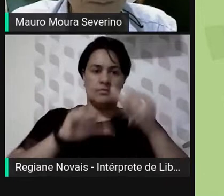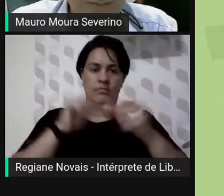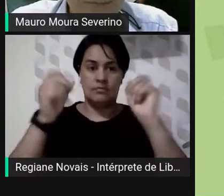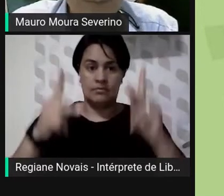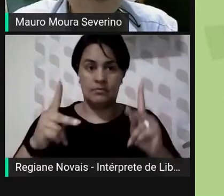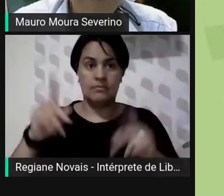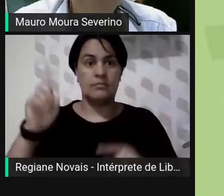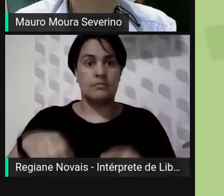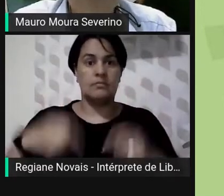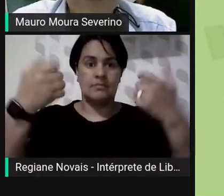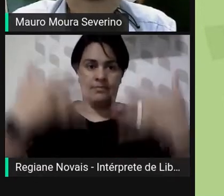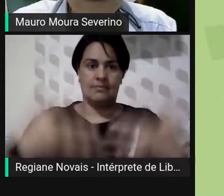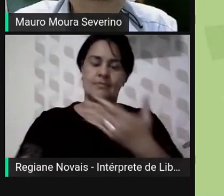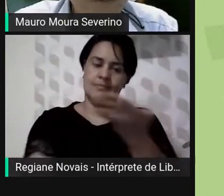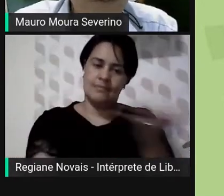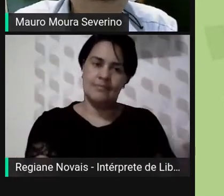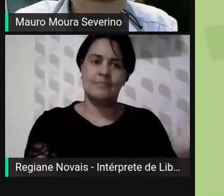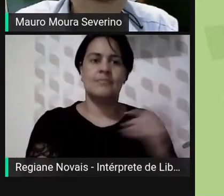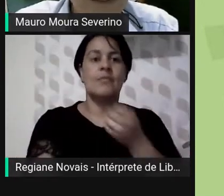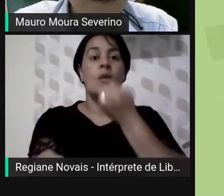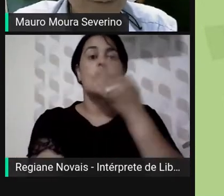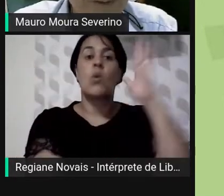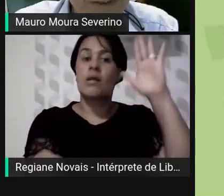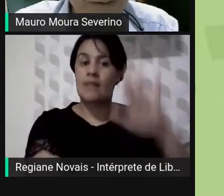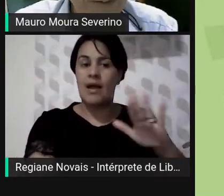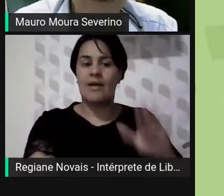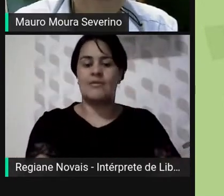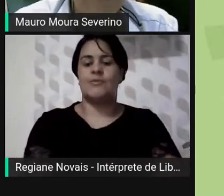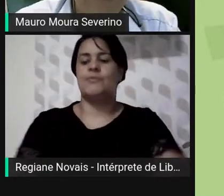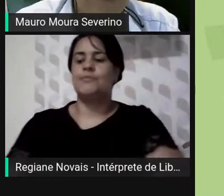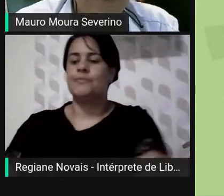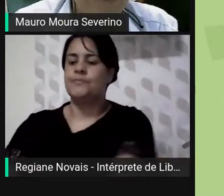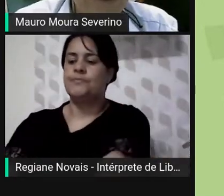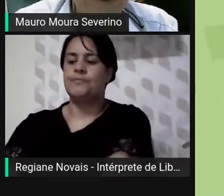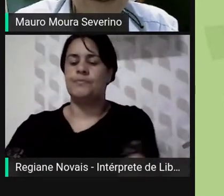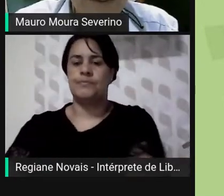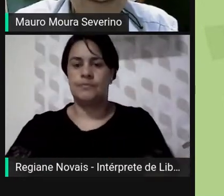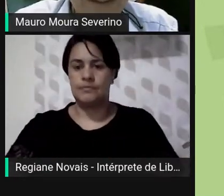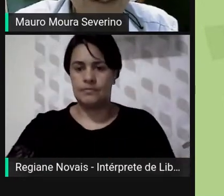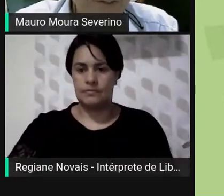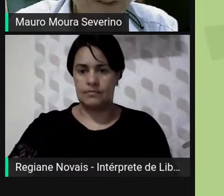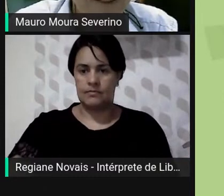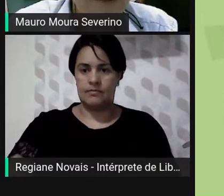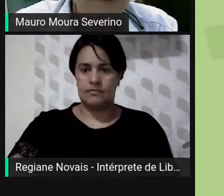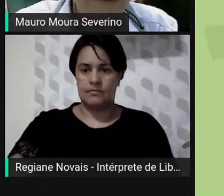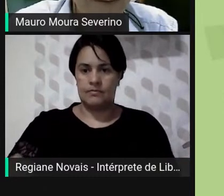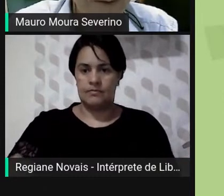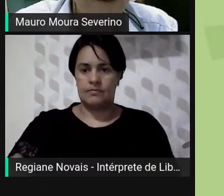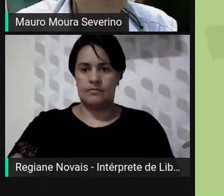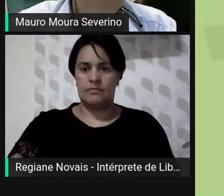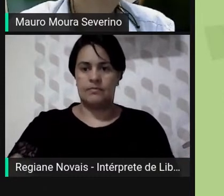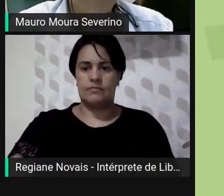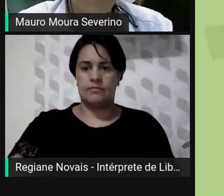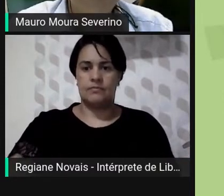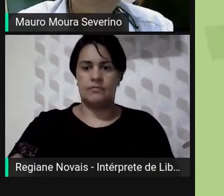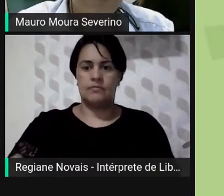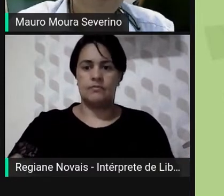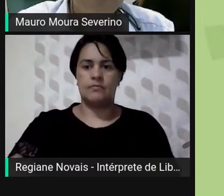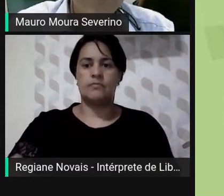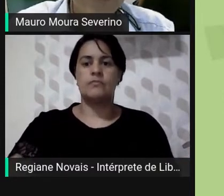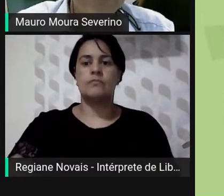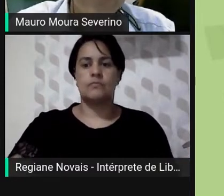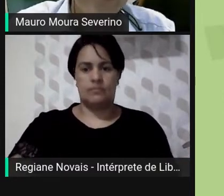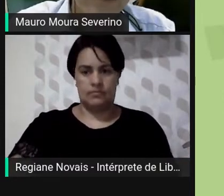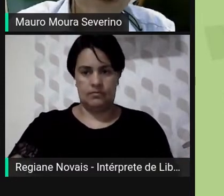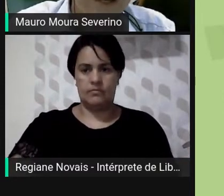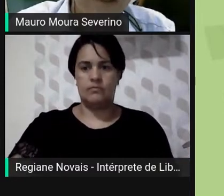A palavra é sua. Bom, boa tarde a todos. Obrigado, Fabiano. Queria necessariamente agradecer ao setor e ao